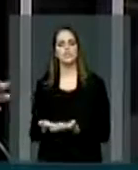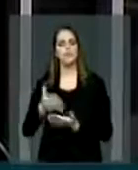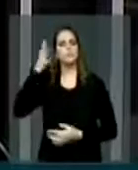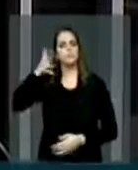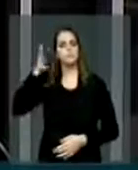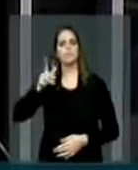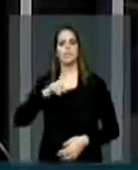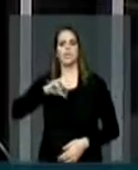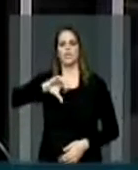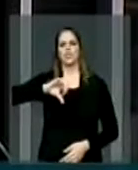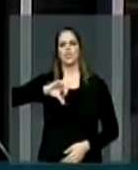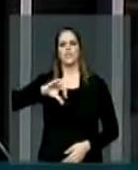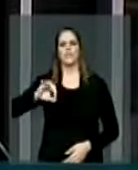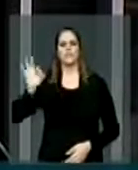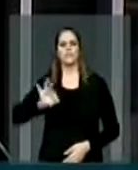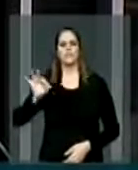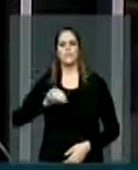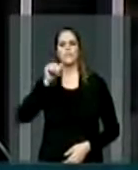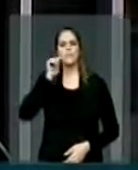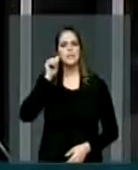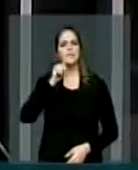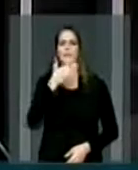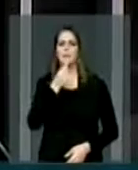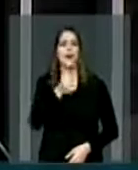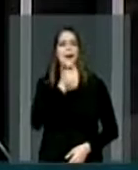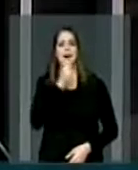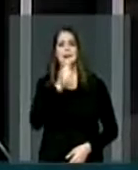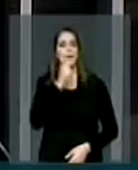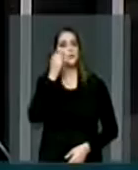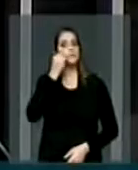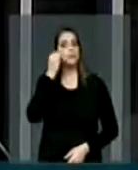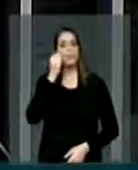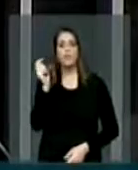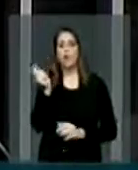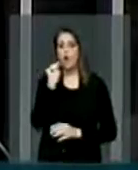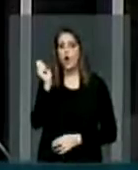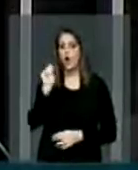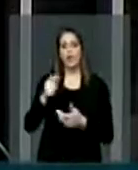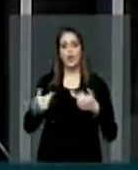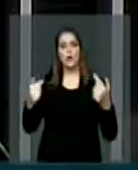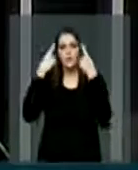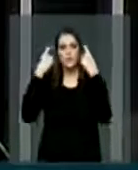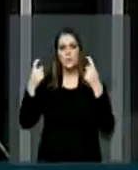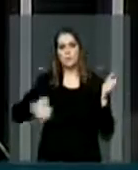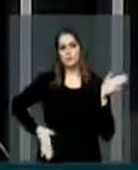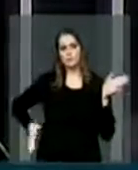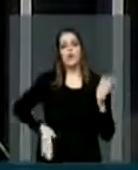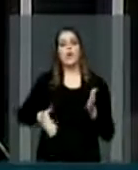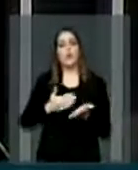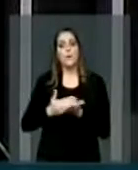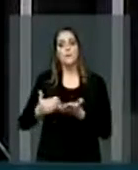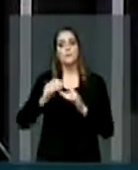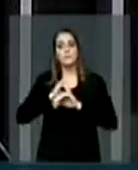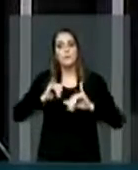noventa e poucos por cento dos meninos e meninas, que ainda não usaram drogas e não caíram no mundo do crime e da violência, possam receber